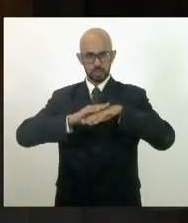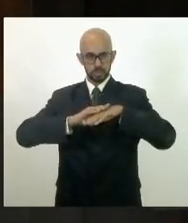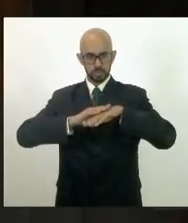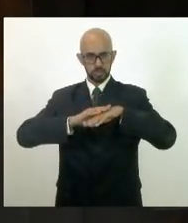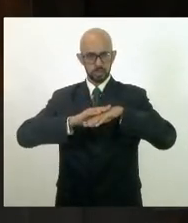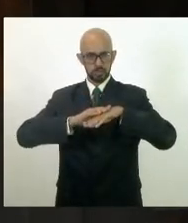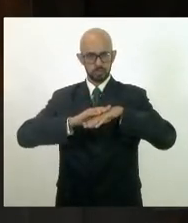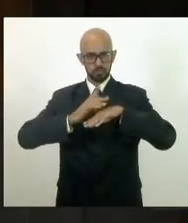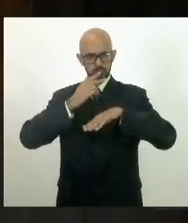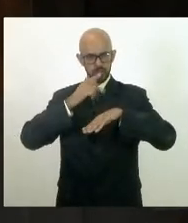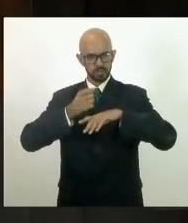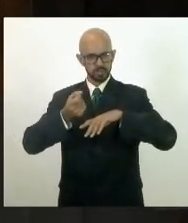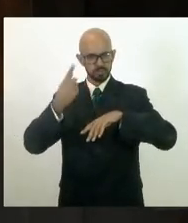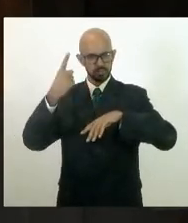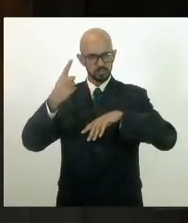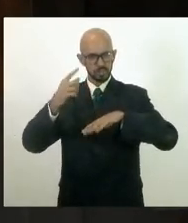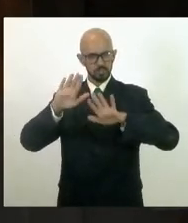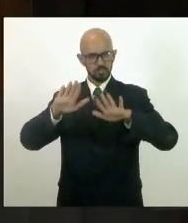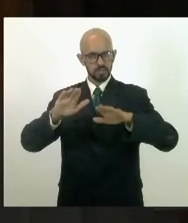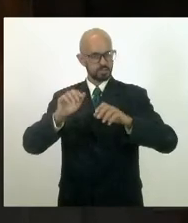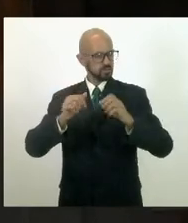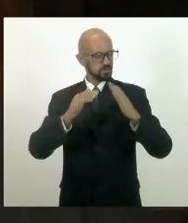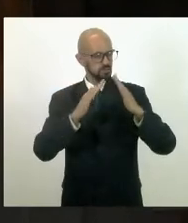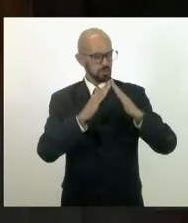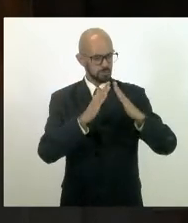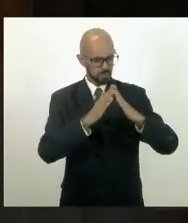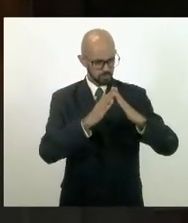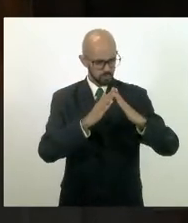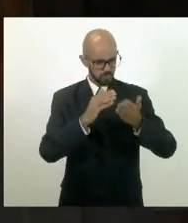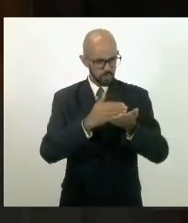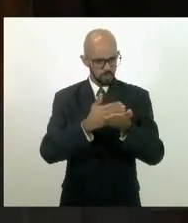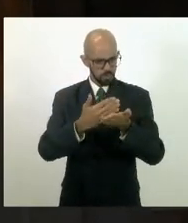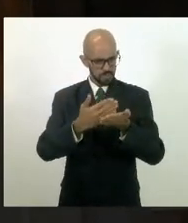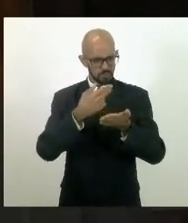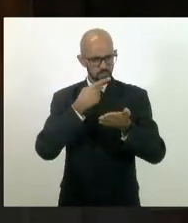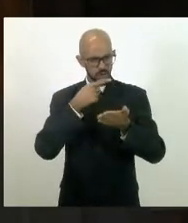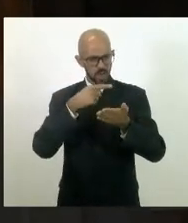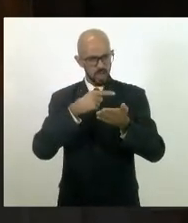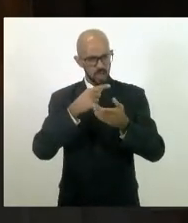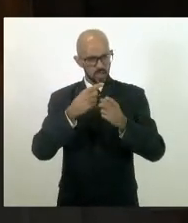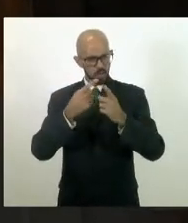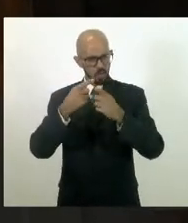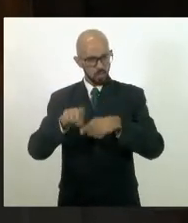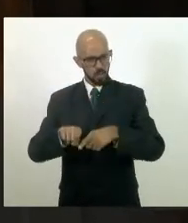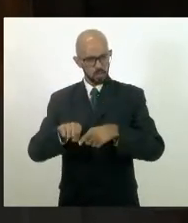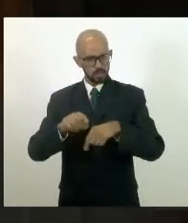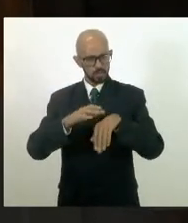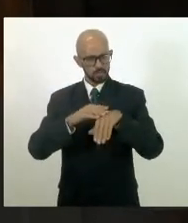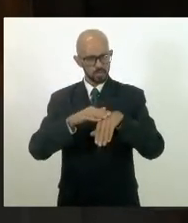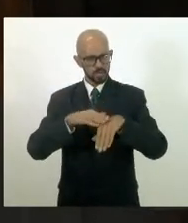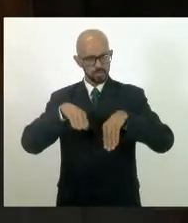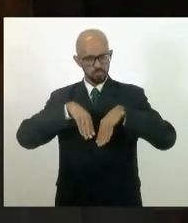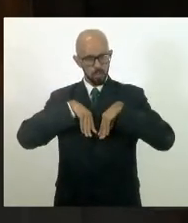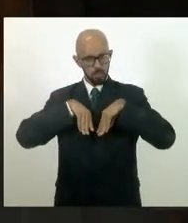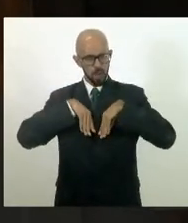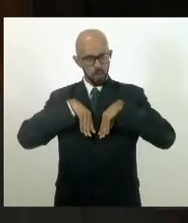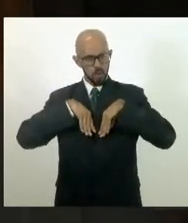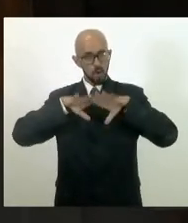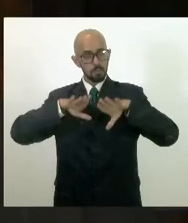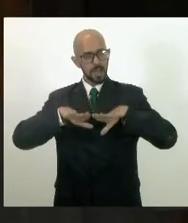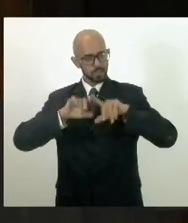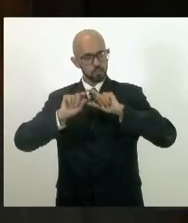tribuna para discutir um projeto sobre habitação e comece falando sobre o combate à tuberculose. Entretanto, a